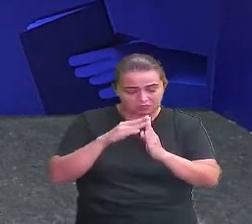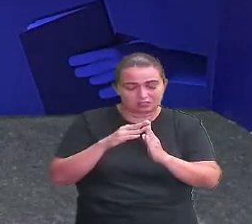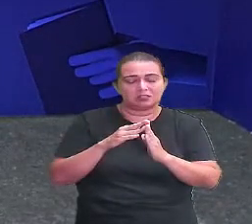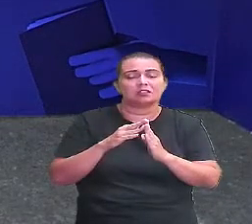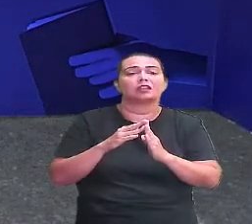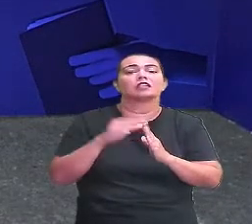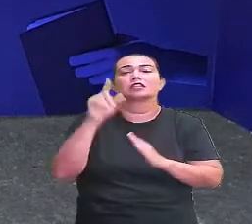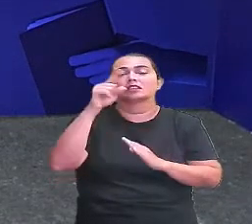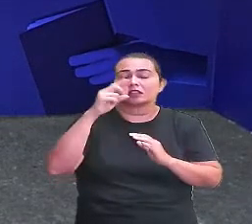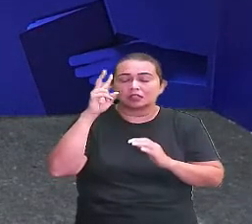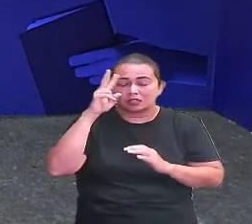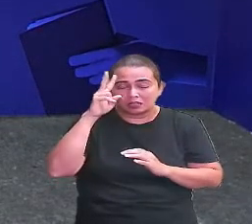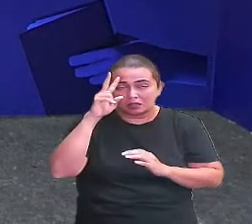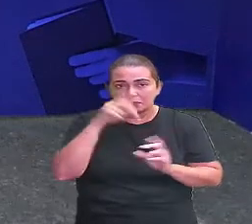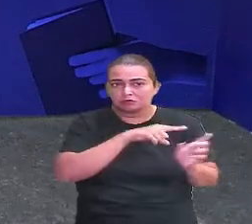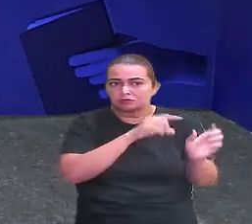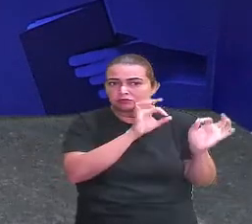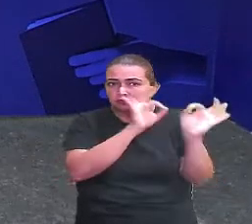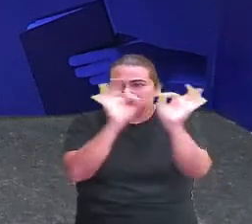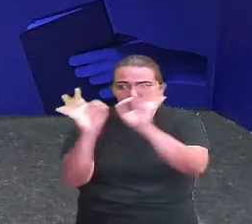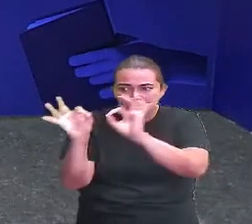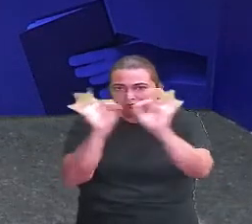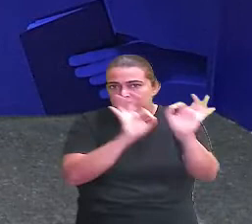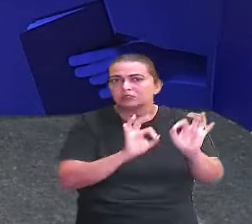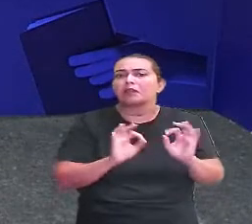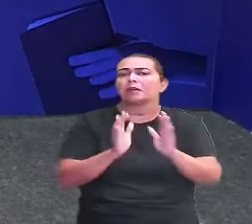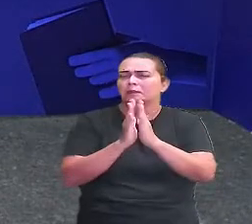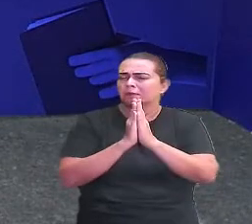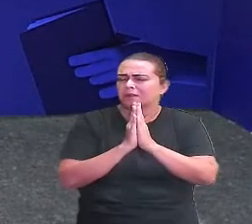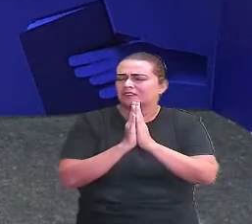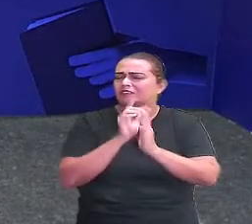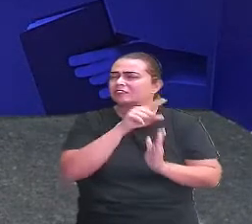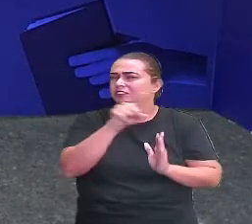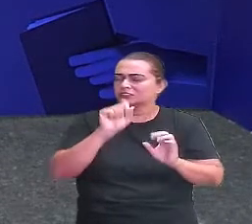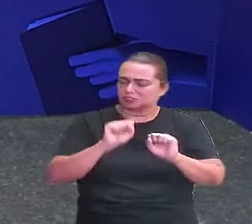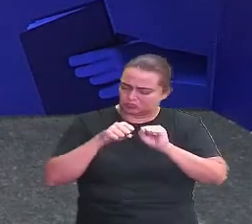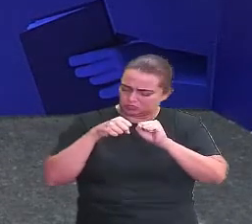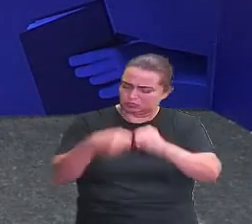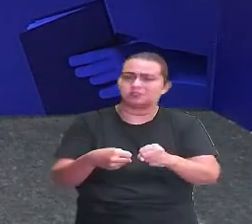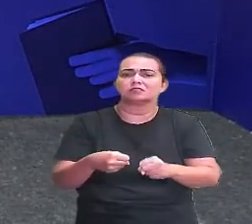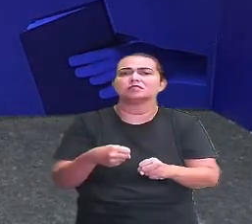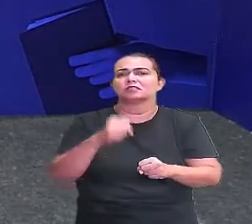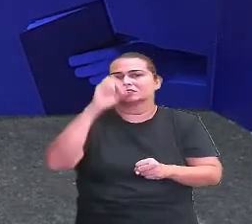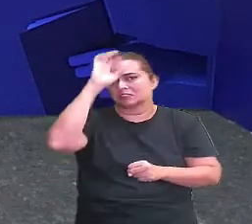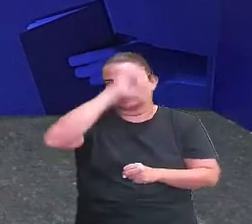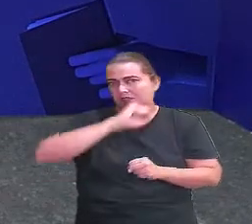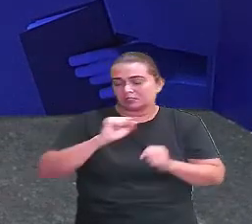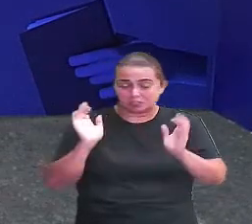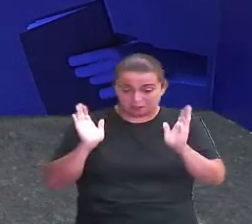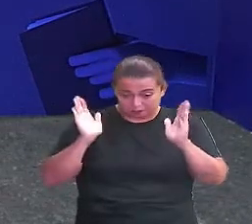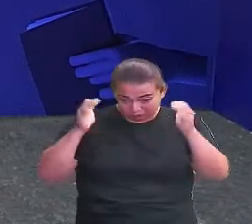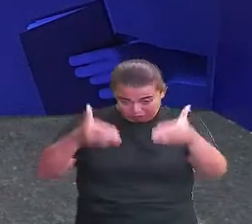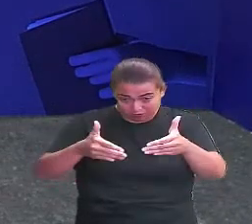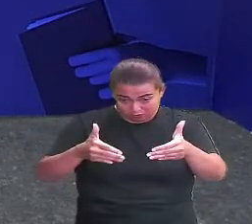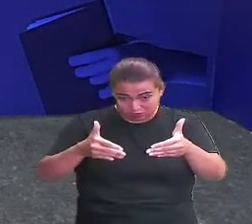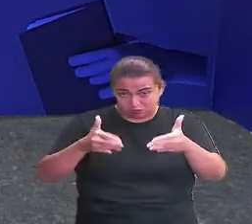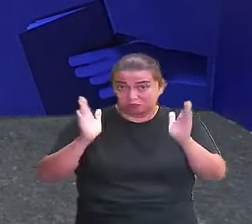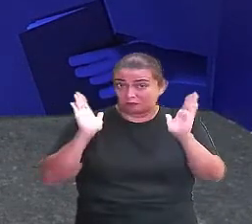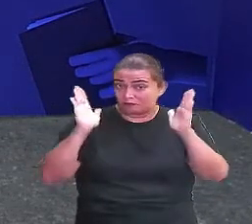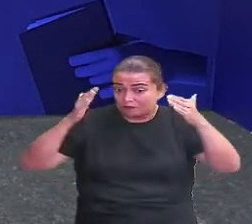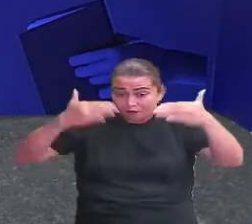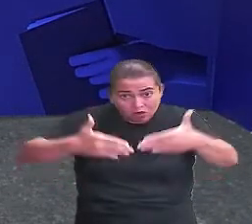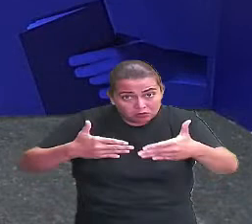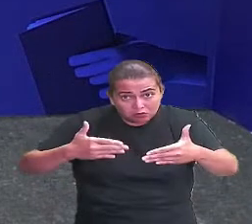de fazer o desafio. Tá bom? Então, conto com a colaboração e com o empenho de todos vocês, alunos. Vamos focar. Vamos ter foco.